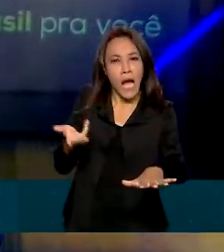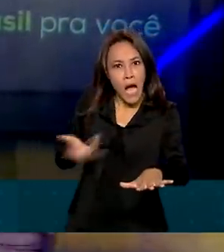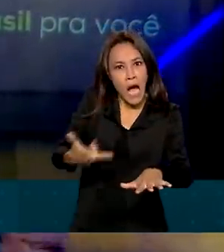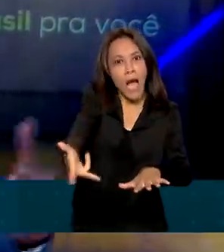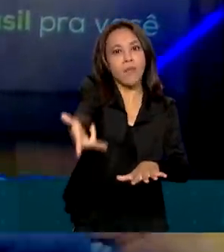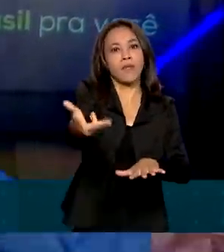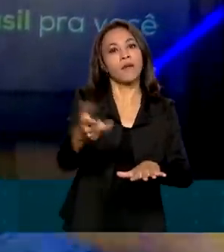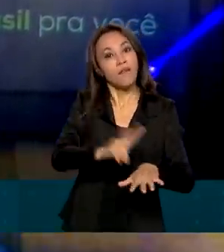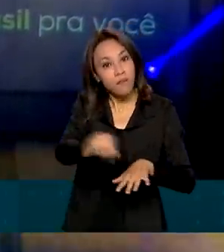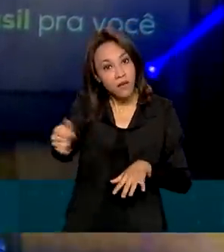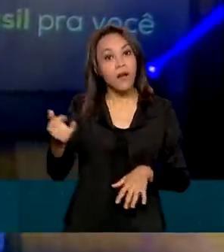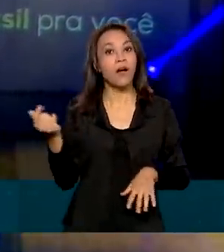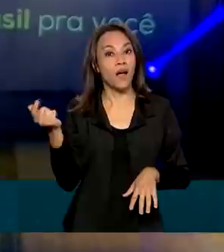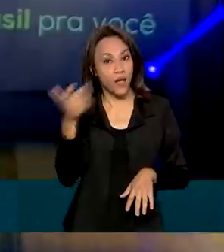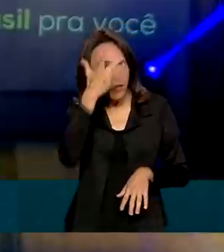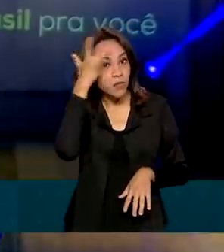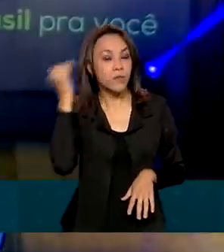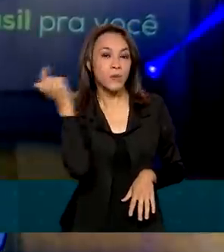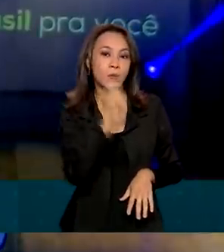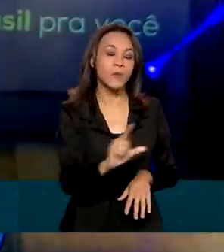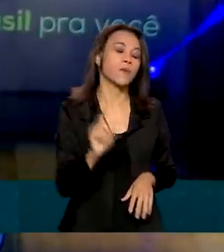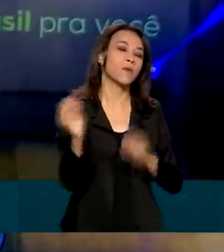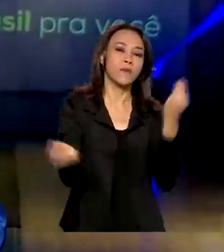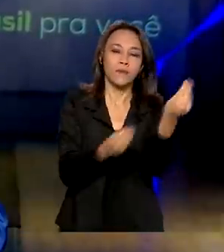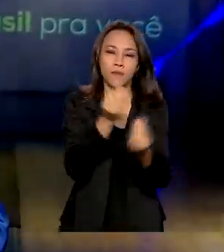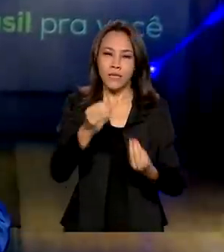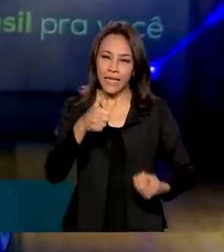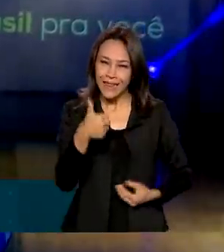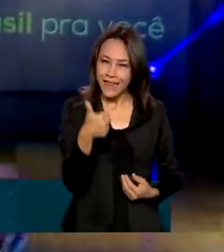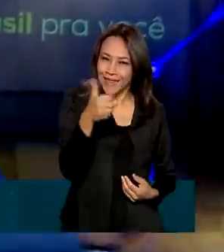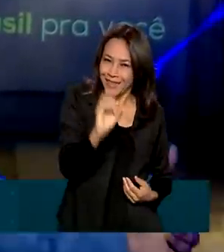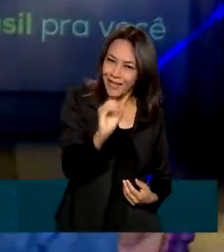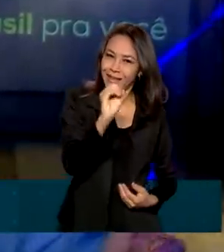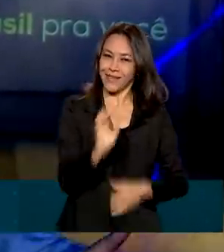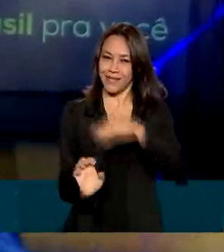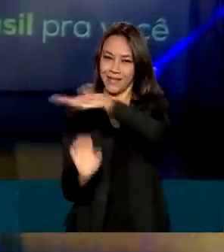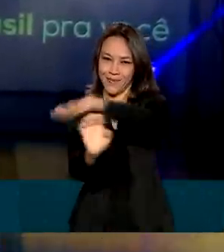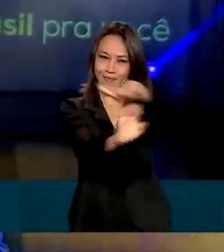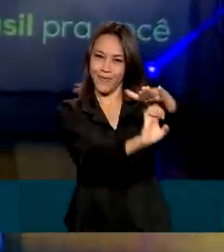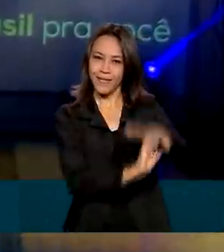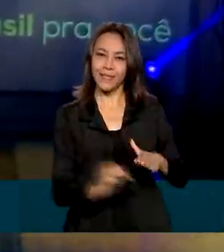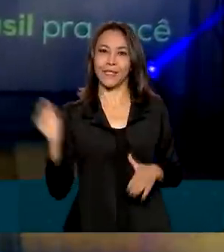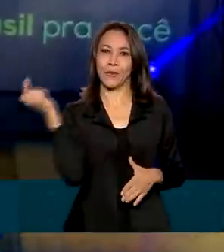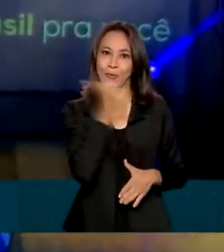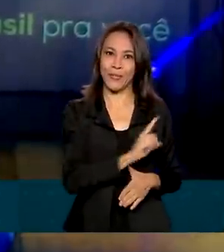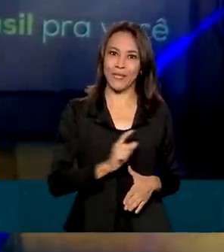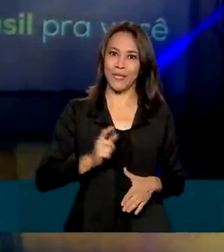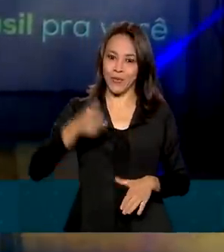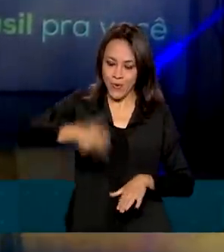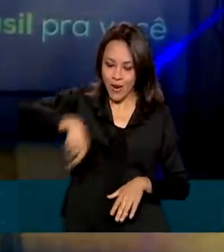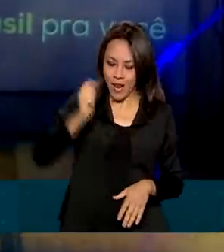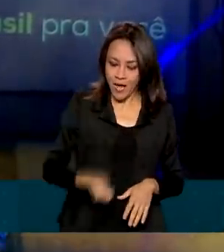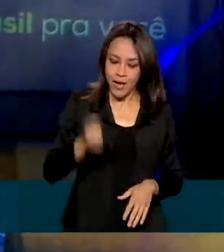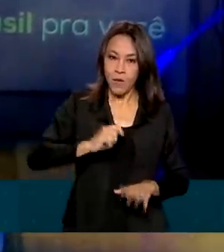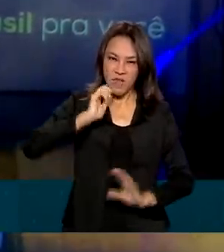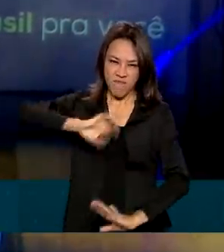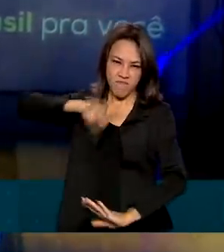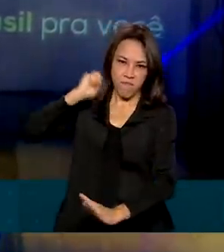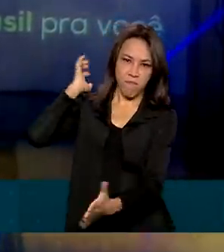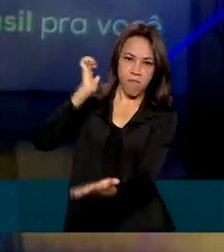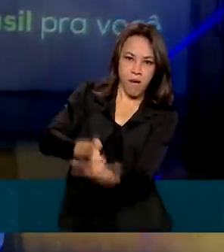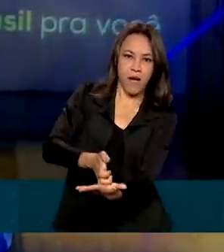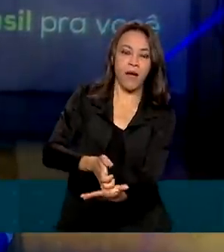chegará às pessoas, através das 10 operadoras que ganharam o leilão e pagaram por isso um total de